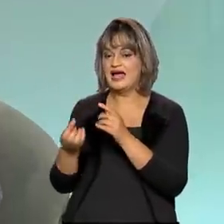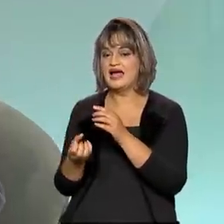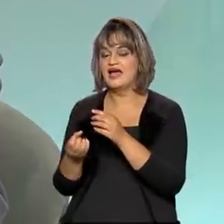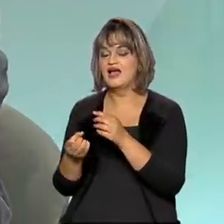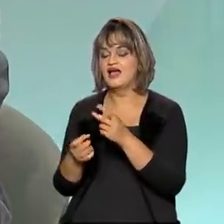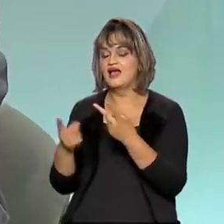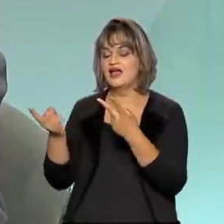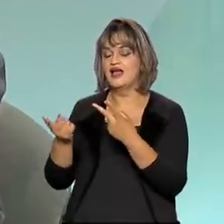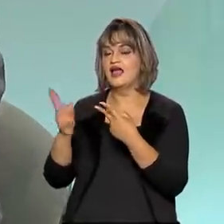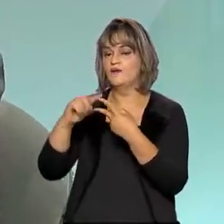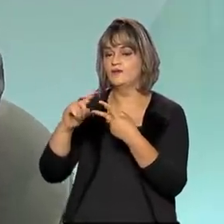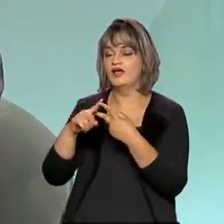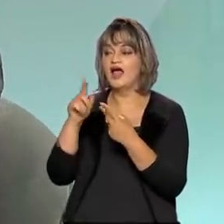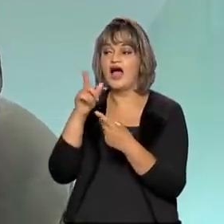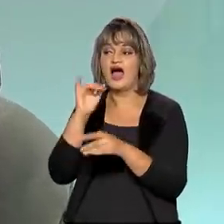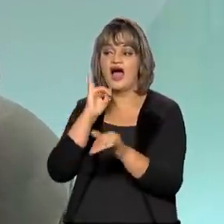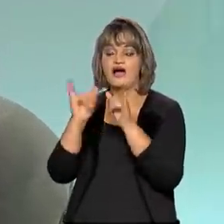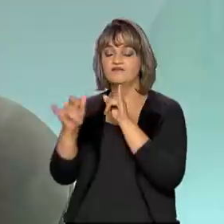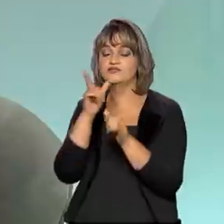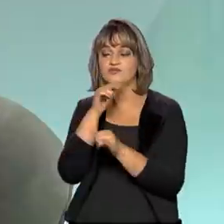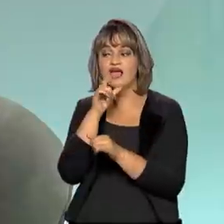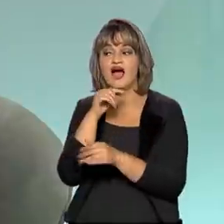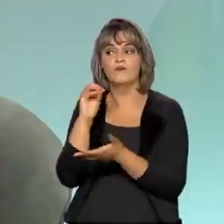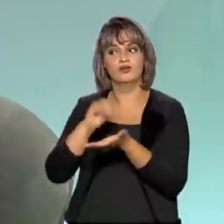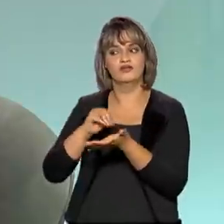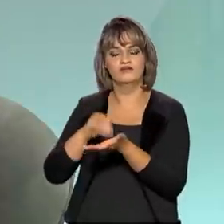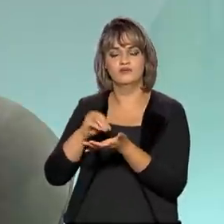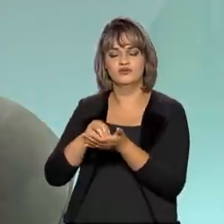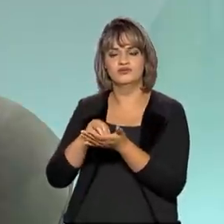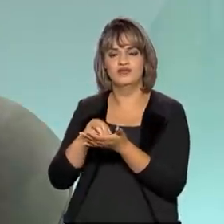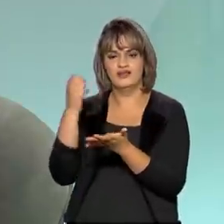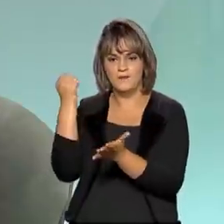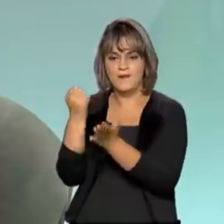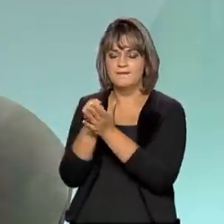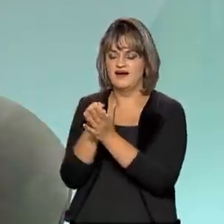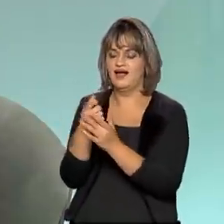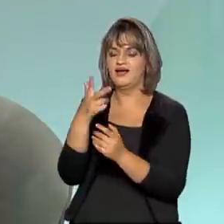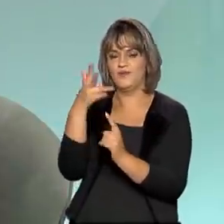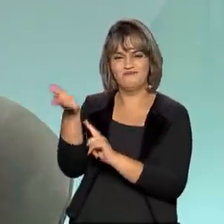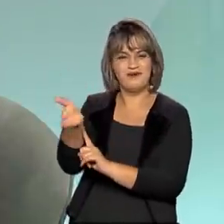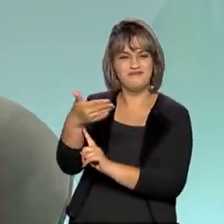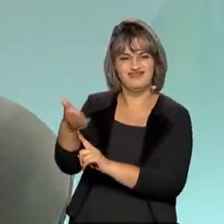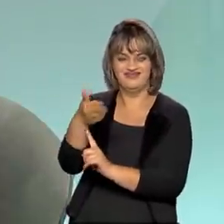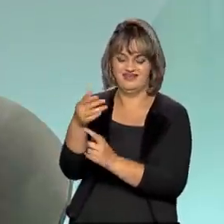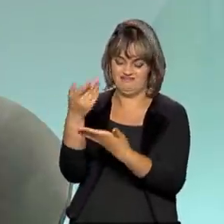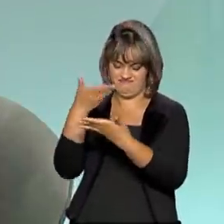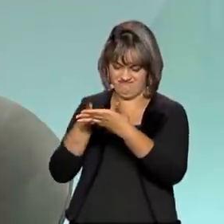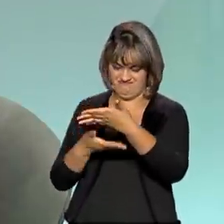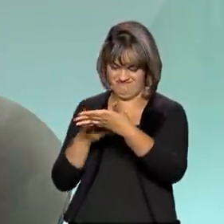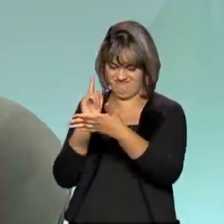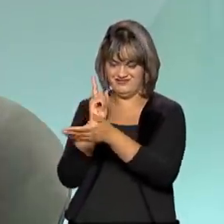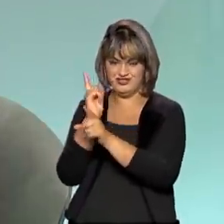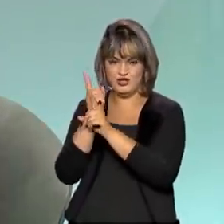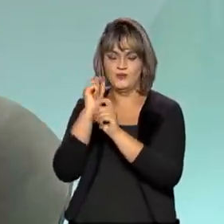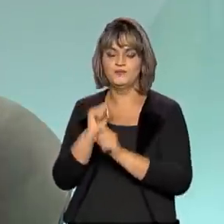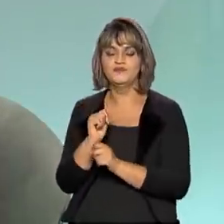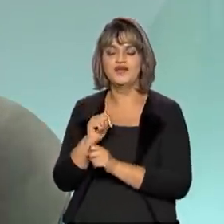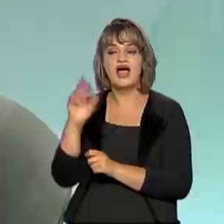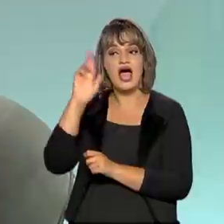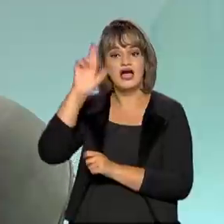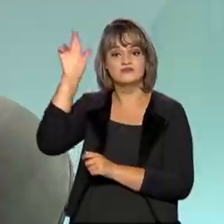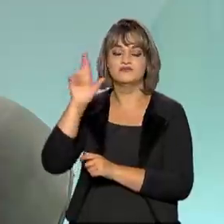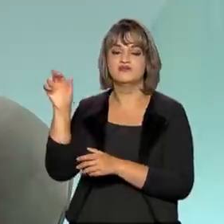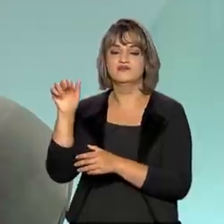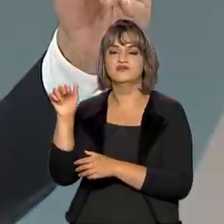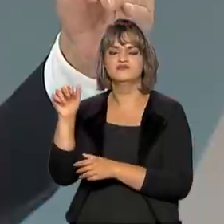da bandeira escassez hídrica. Nós temos uma bandeira tarifária que é aplicada pela Agência Nacional de